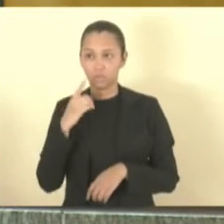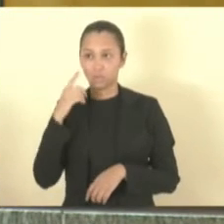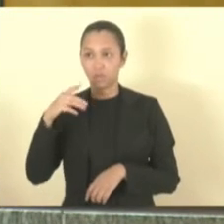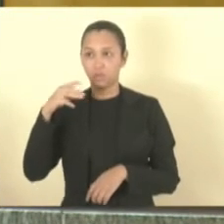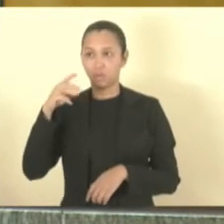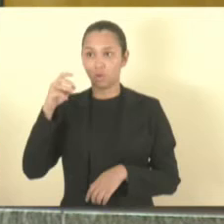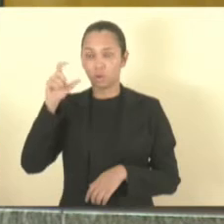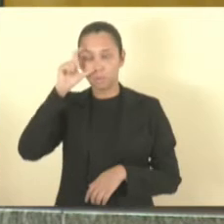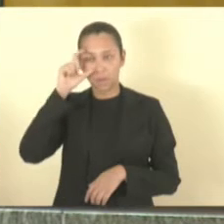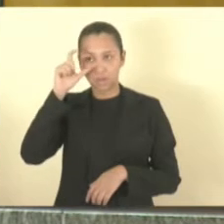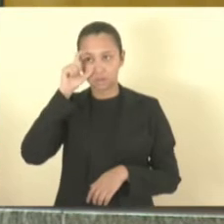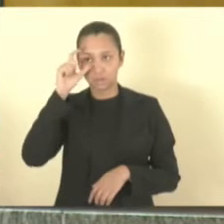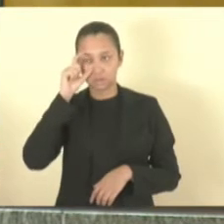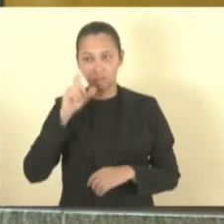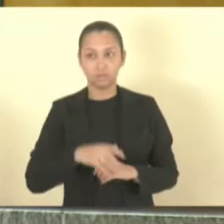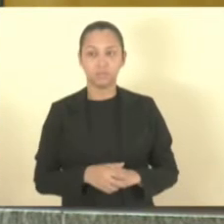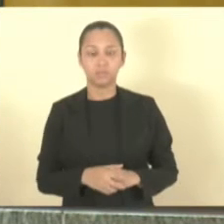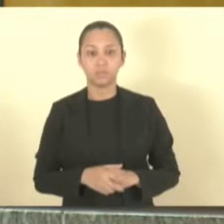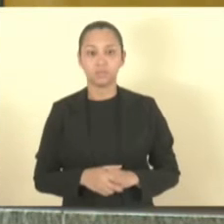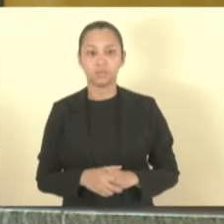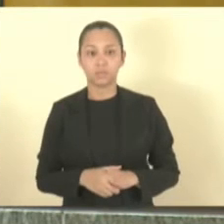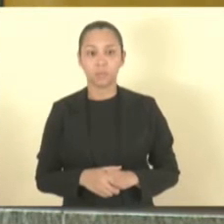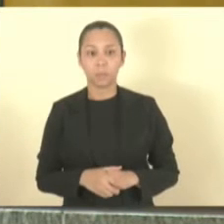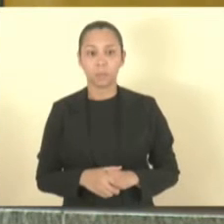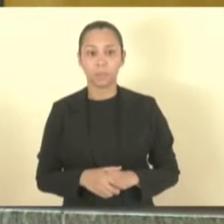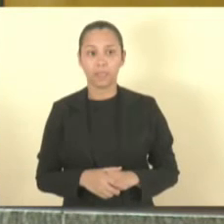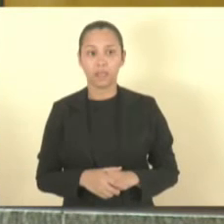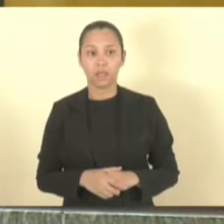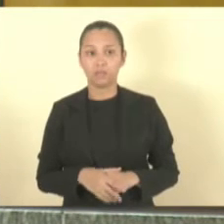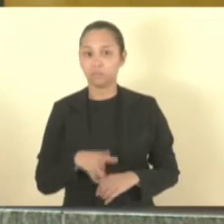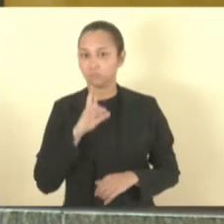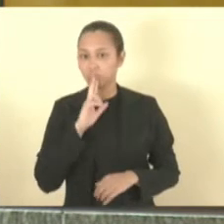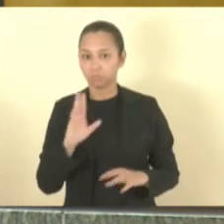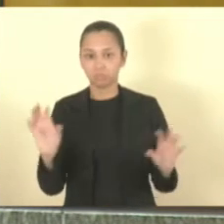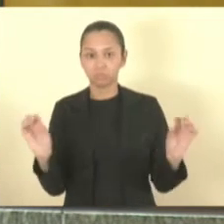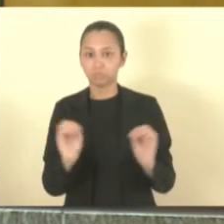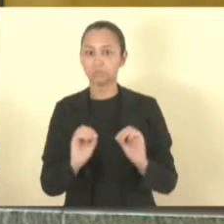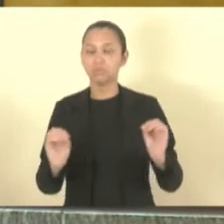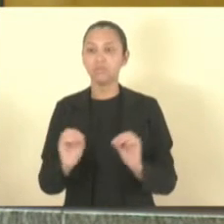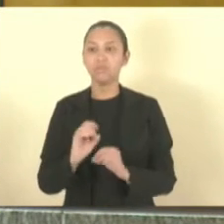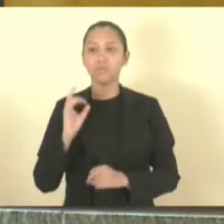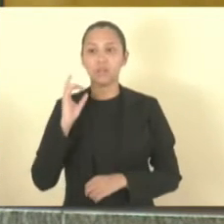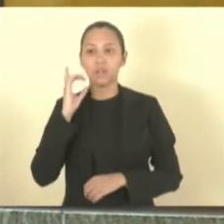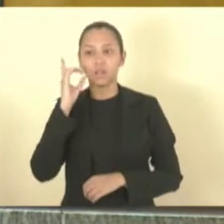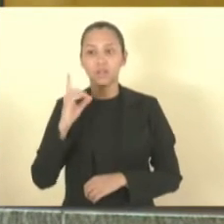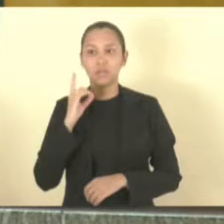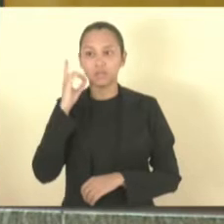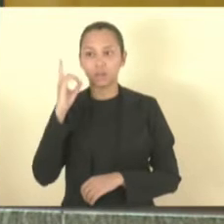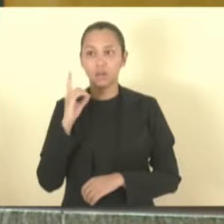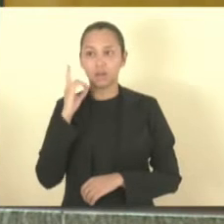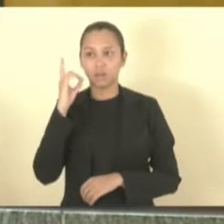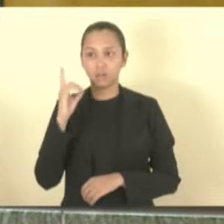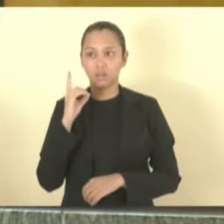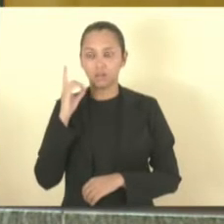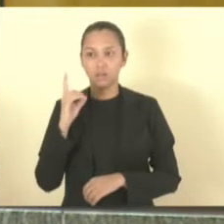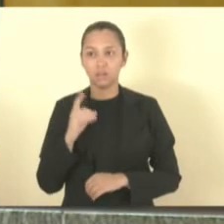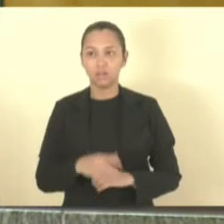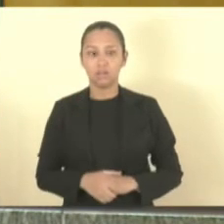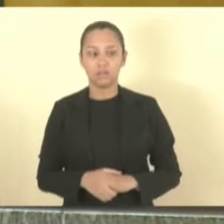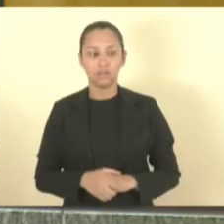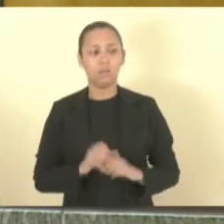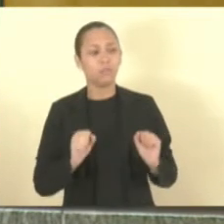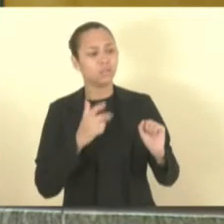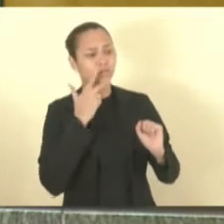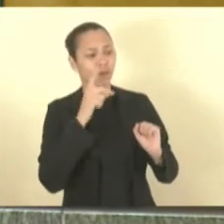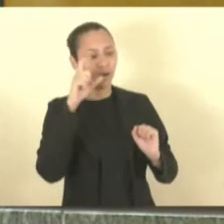Mazinho dos Anjos. Deputado Mazinho dos Anjos não respondendo. a palavra o deputado... Pois não, deputado